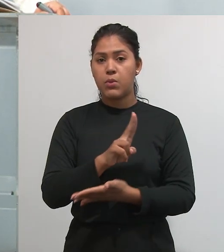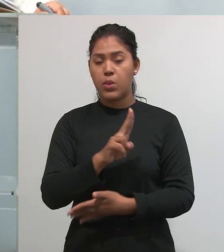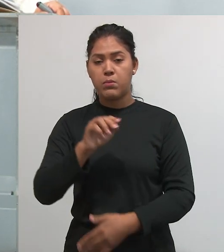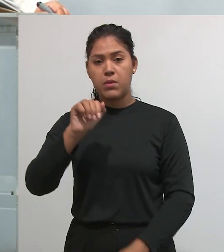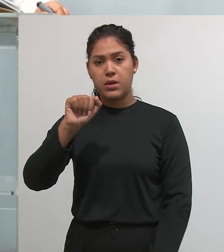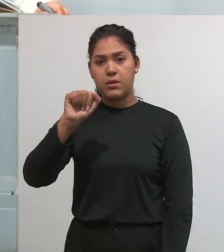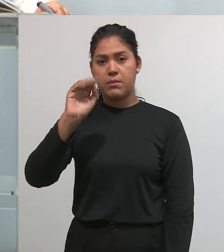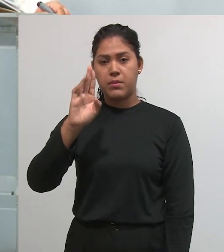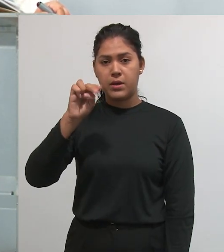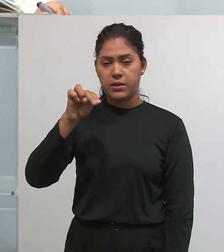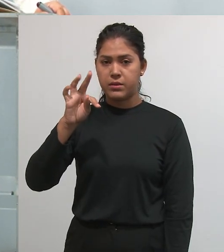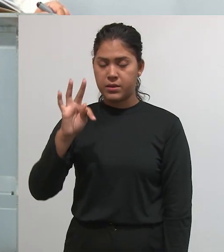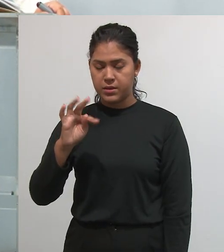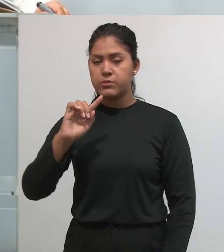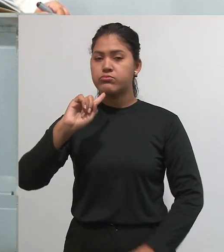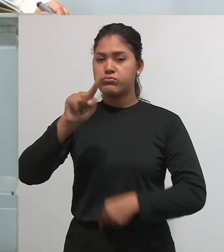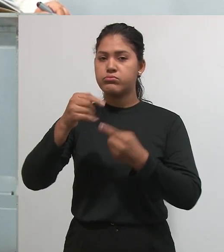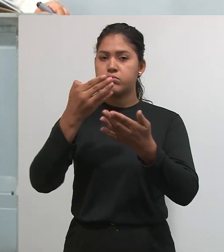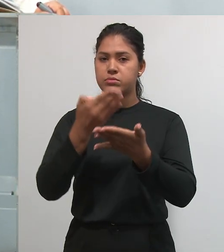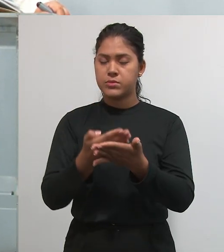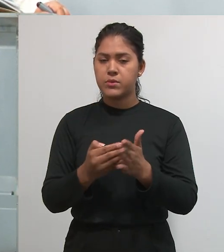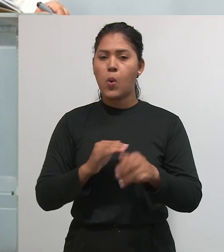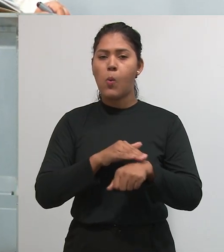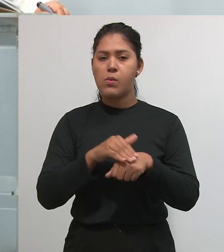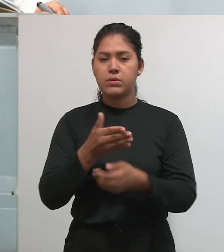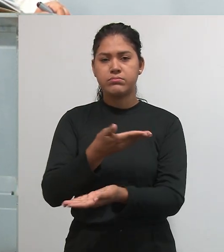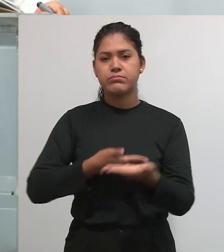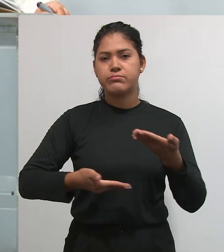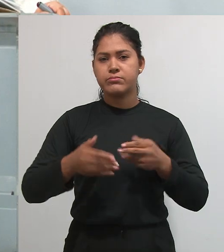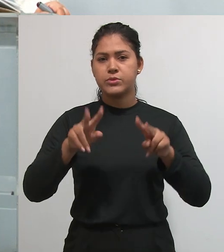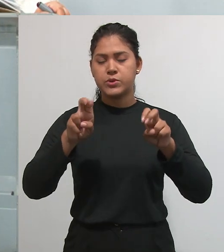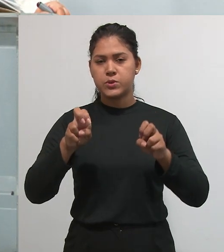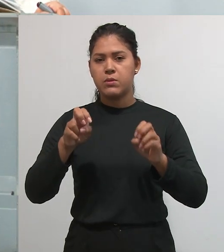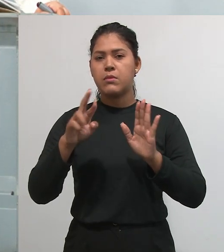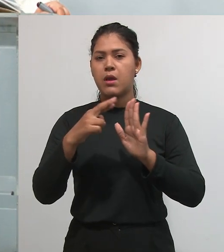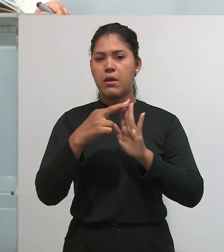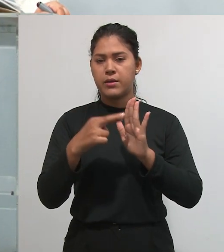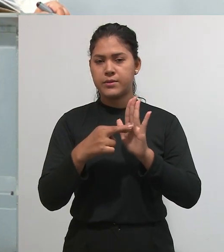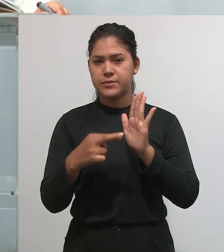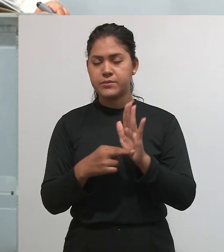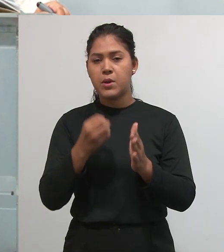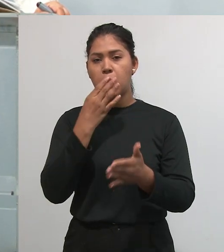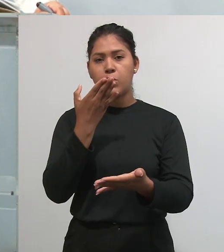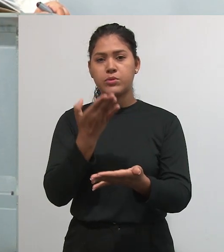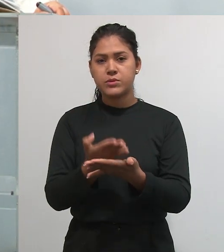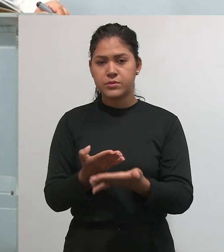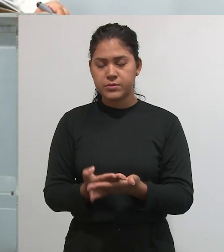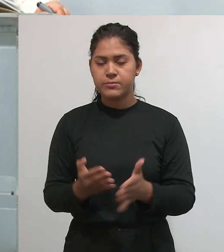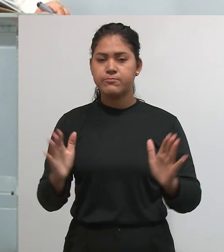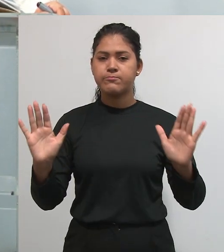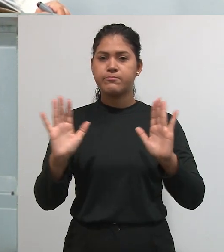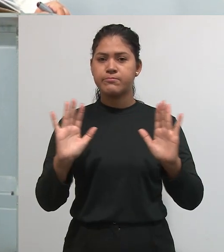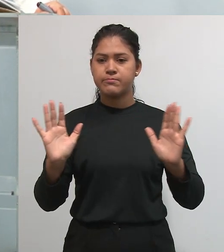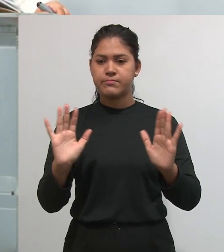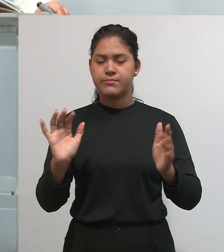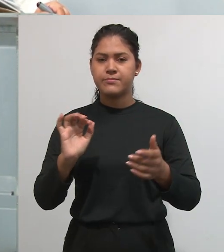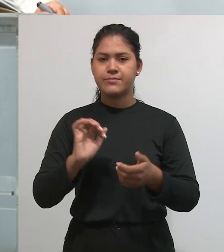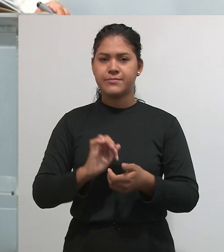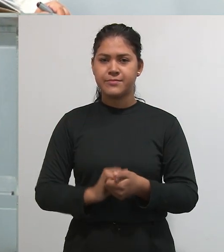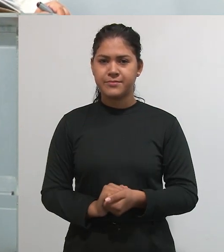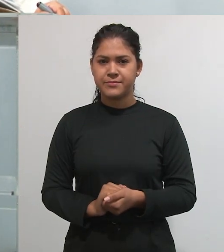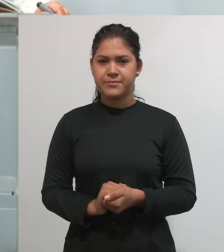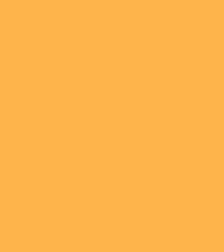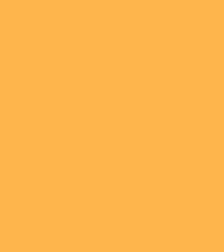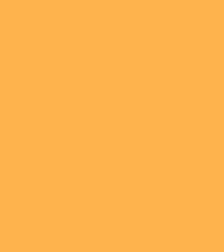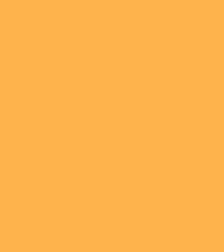E na nossa próxima aula, nós vamos discutir sobre esses assuntos. Bons estudos e nos vemos na próxima aula.